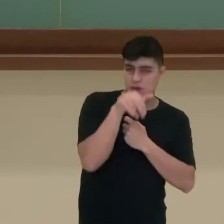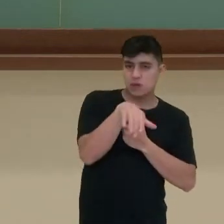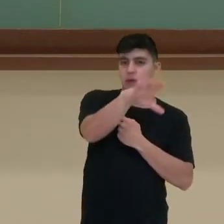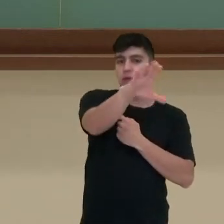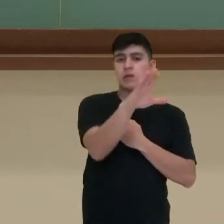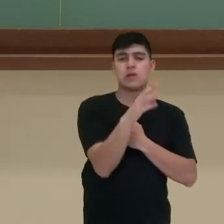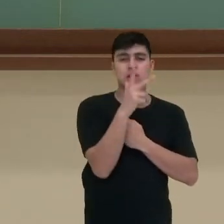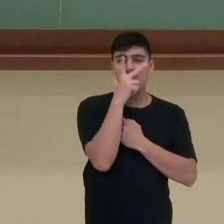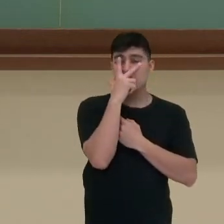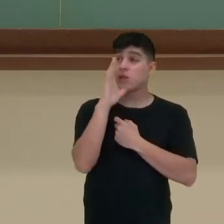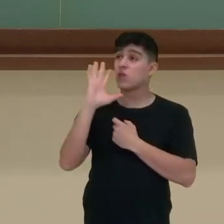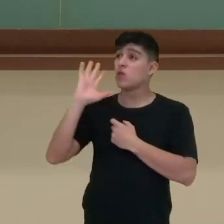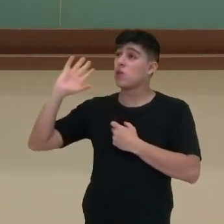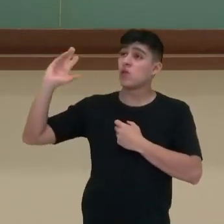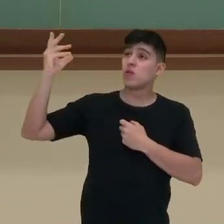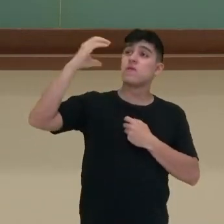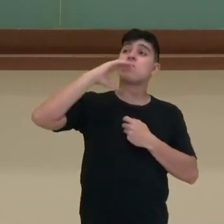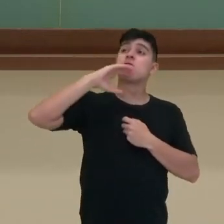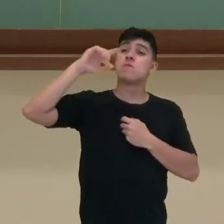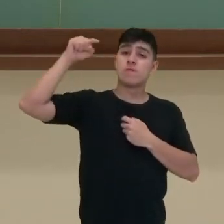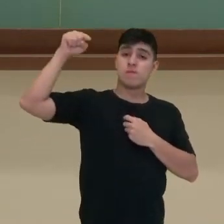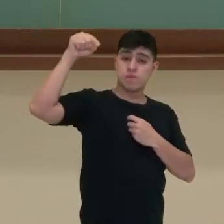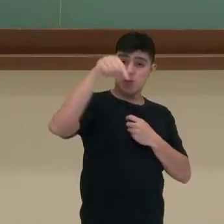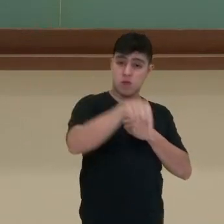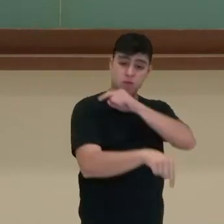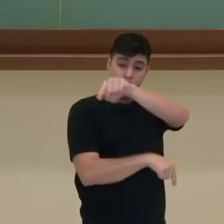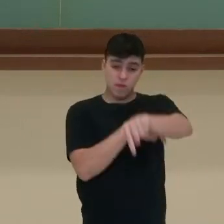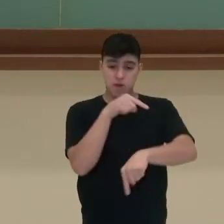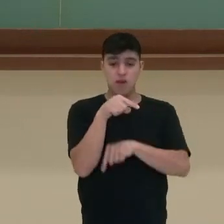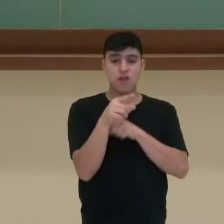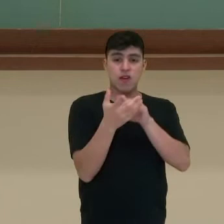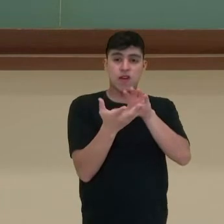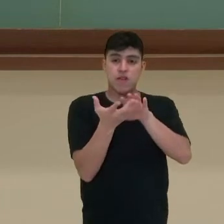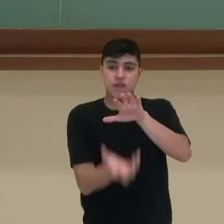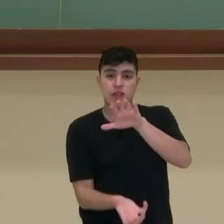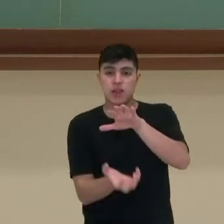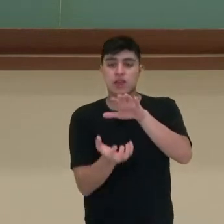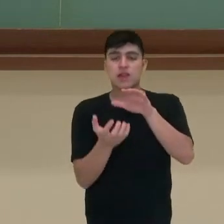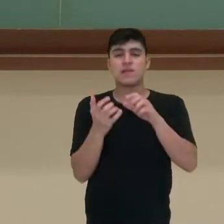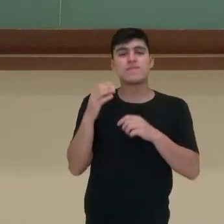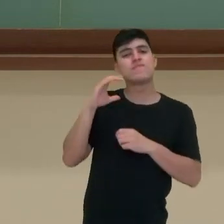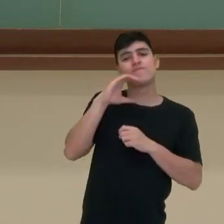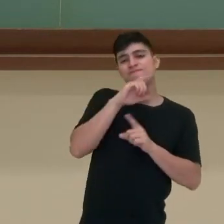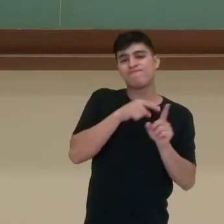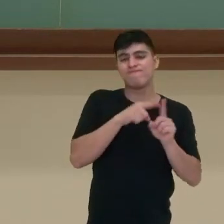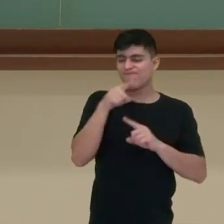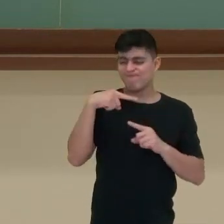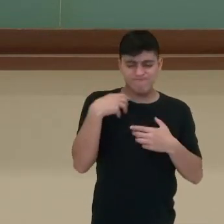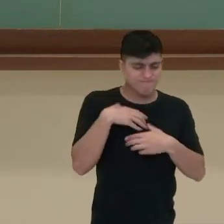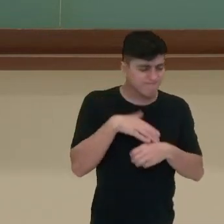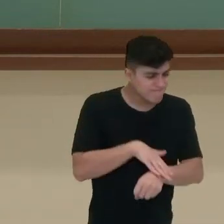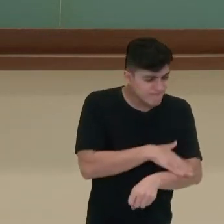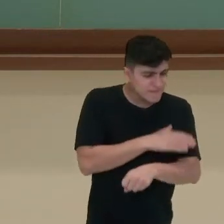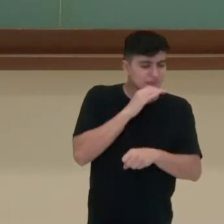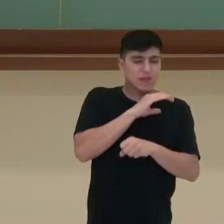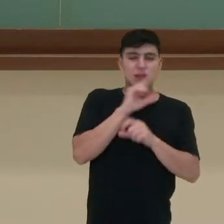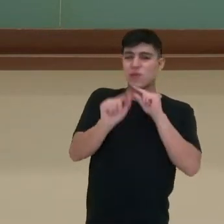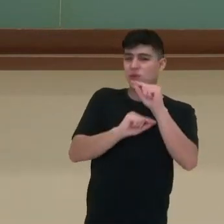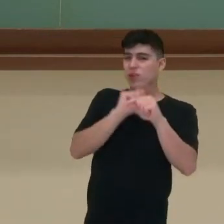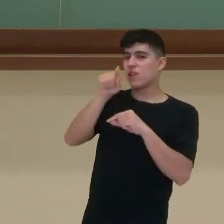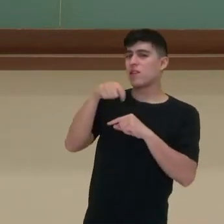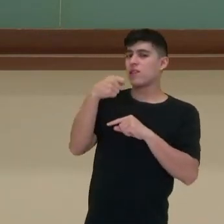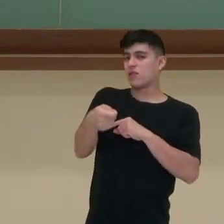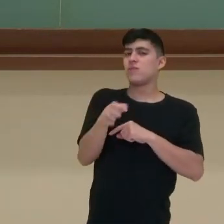quase toda a radiação solar que entra na terra, acaba ficando presa aqui, aumentando a temperatura. Então, efeito estufa é um